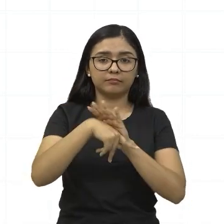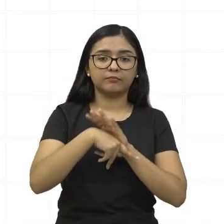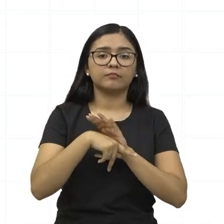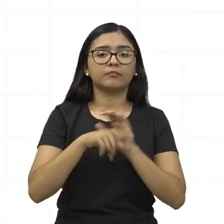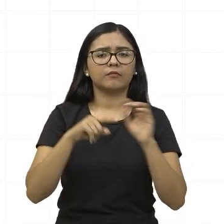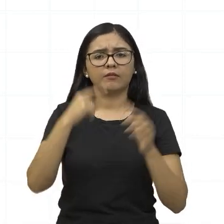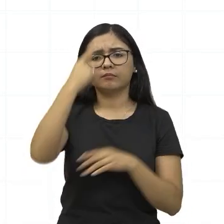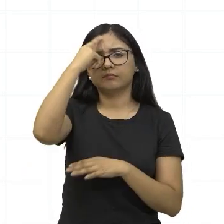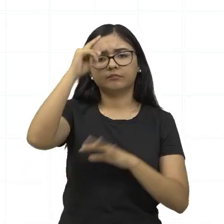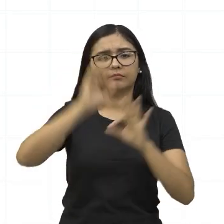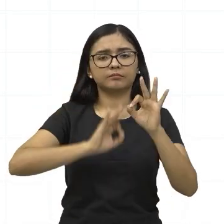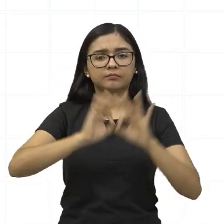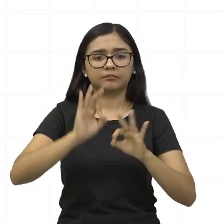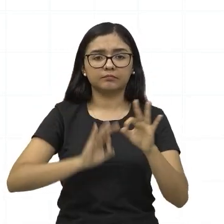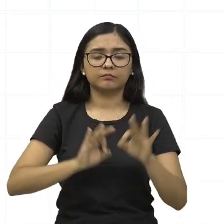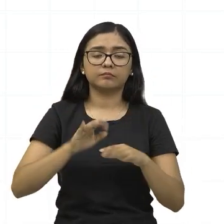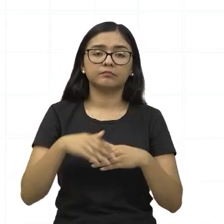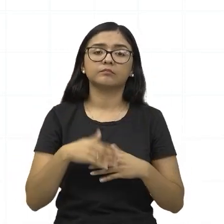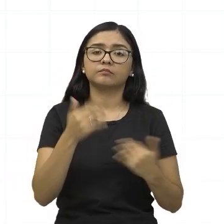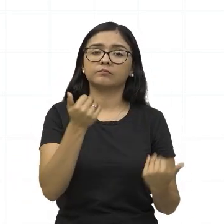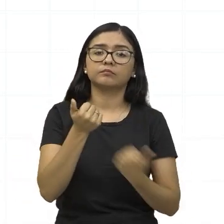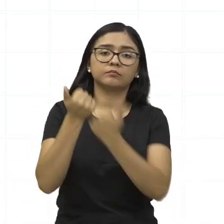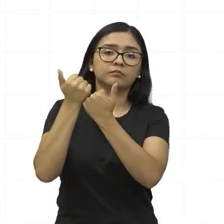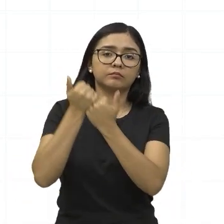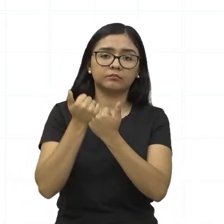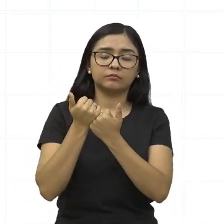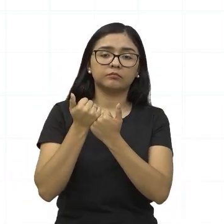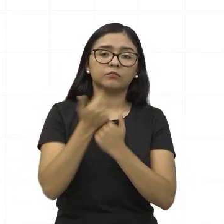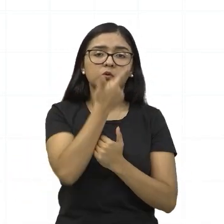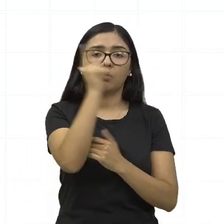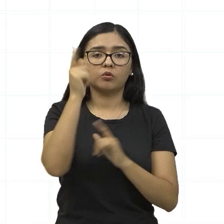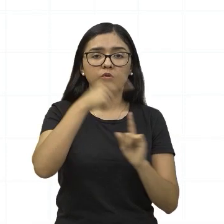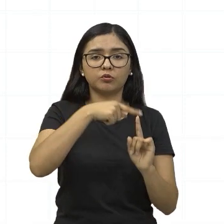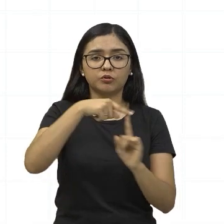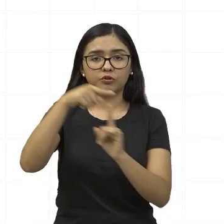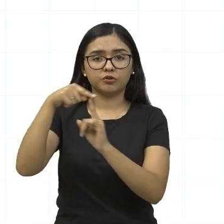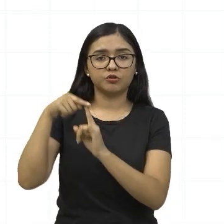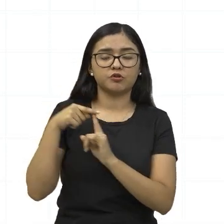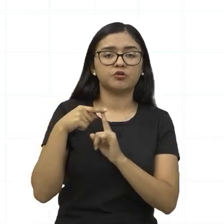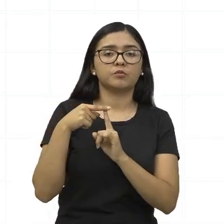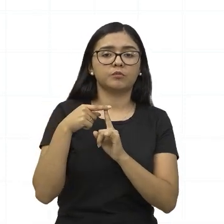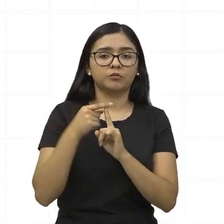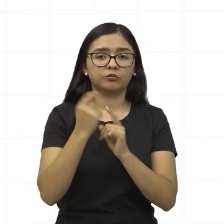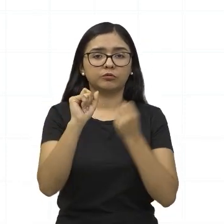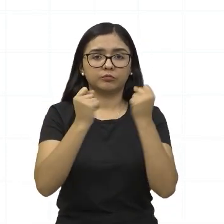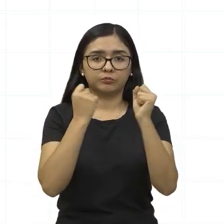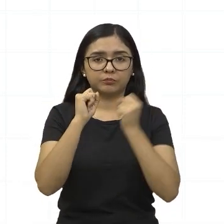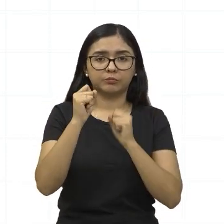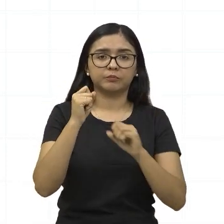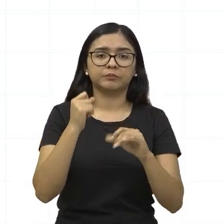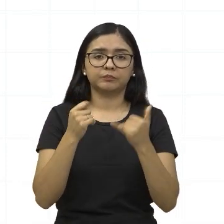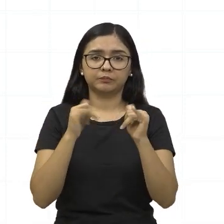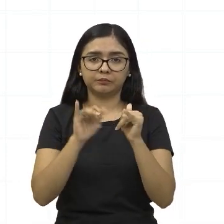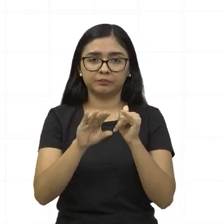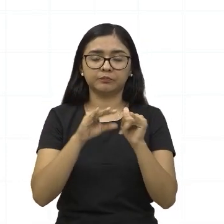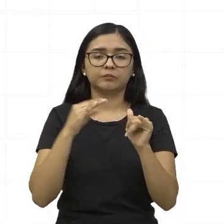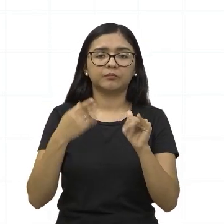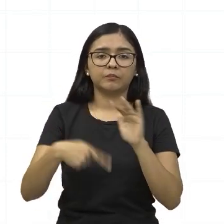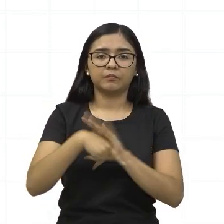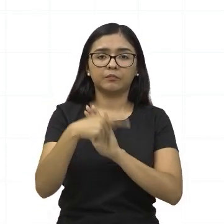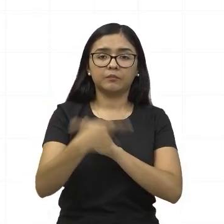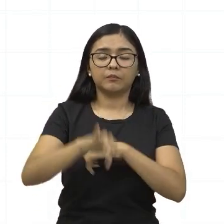pensada para substituir algumas usinas termoelétricas que nós tínhamos aqui na capital do